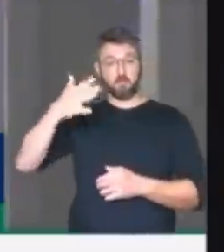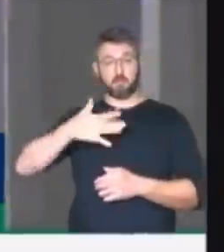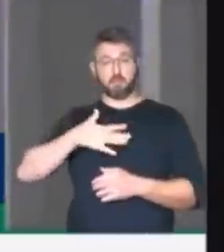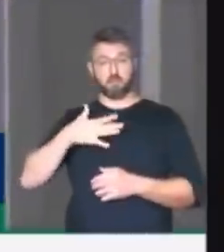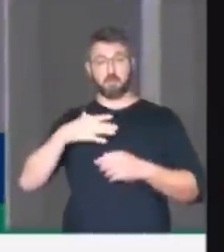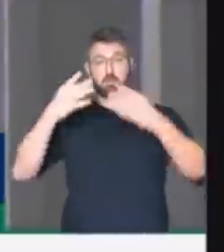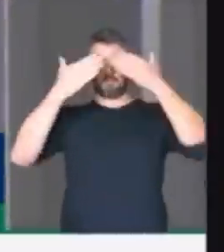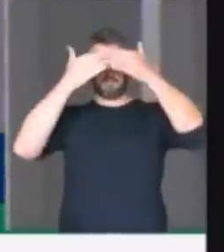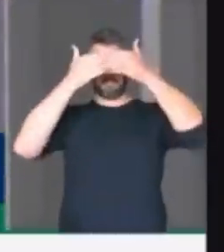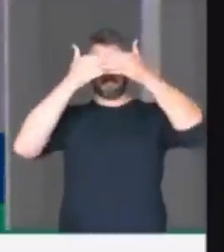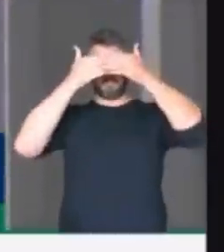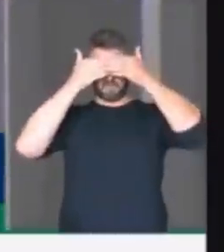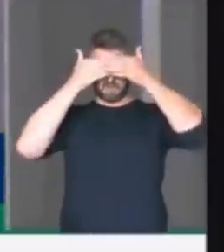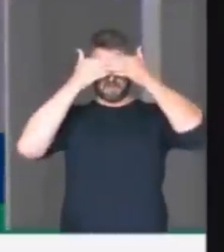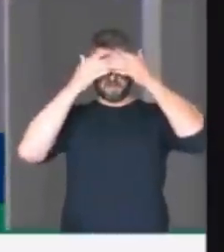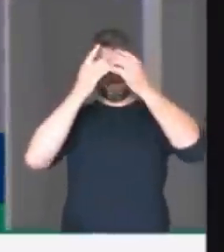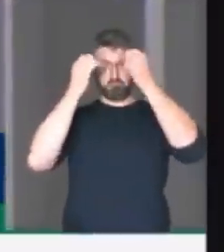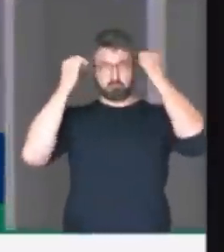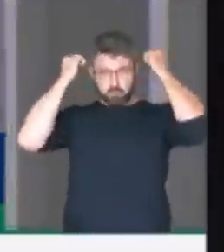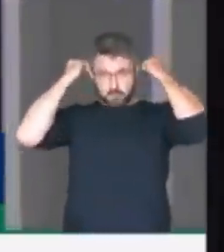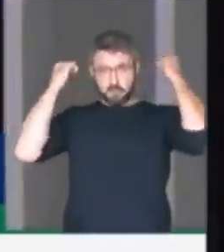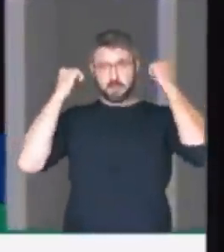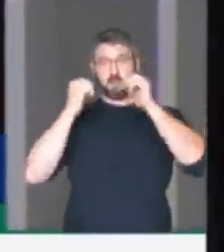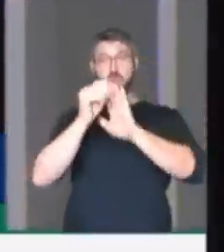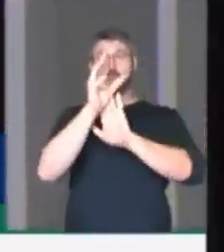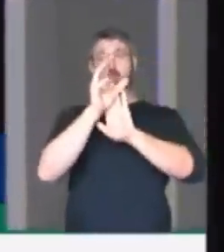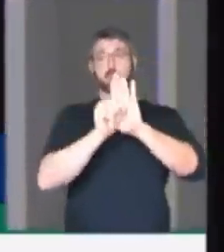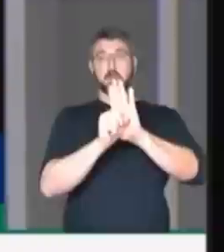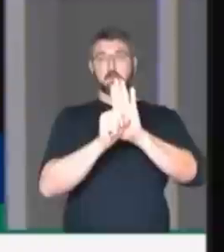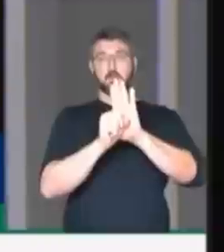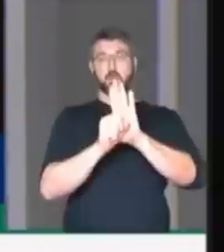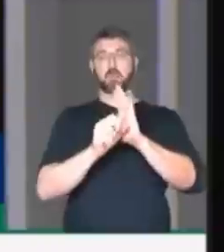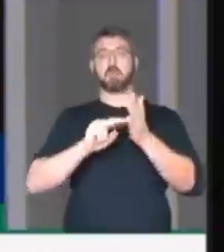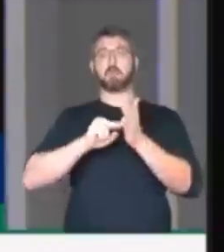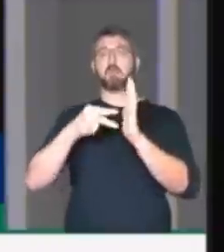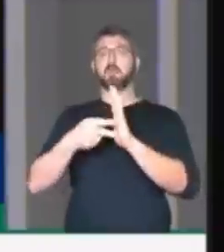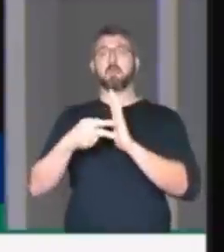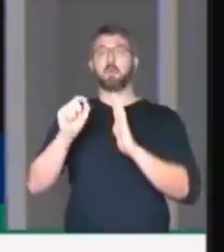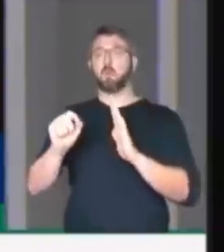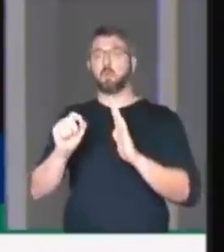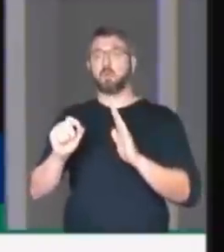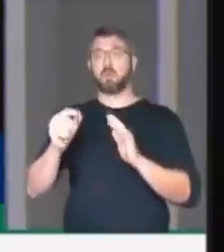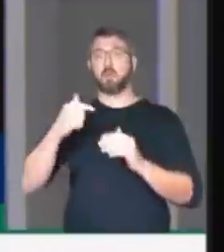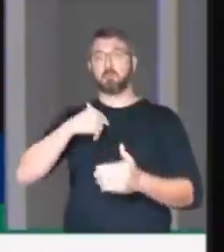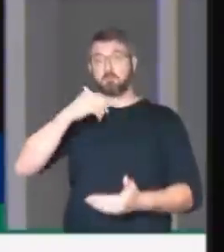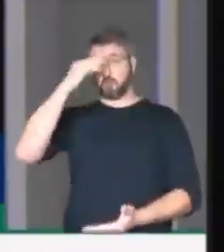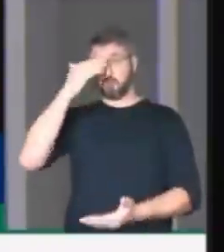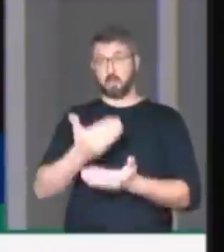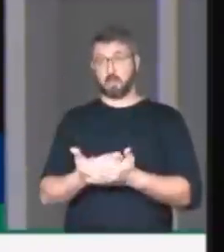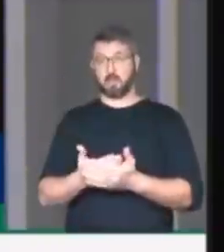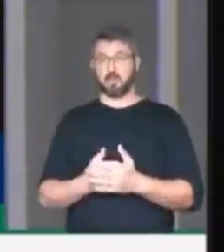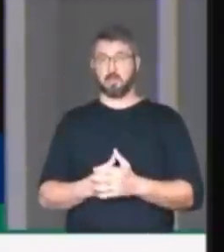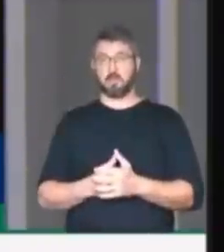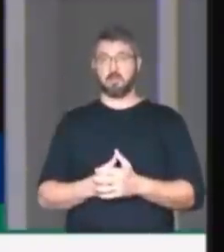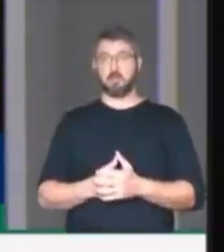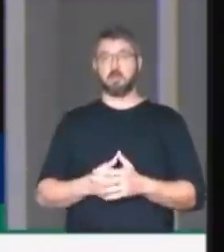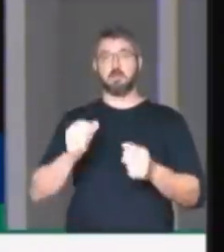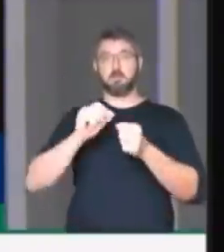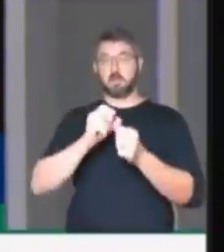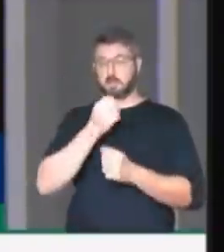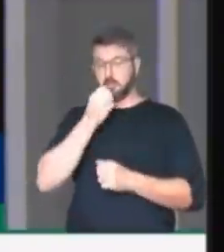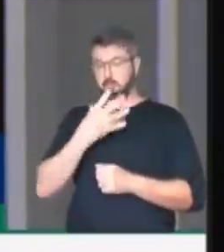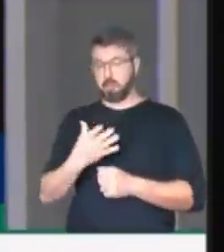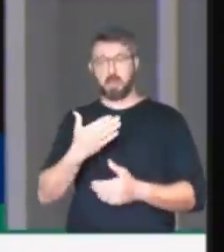de olhos vendados, simbolicamente representando o que eu acredito. Fazer o bem